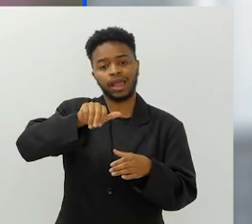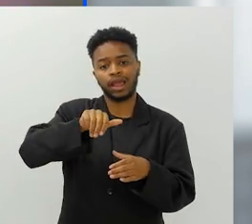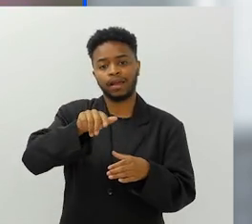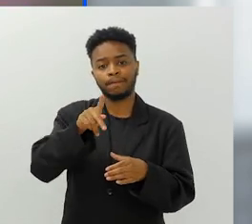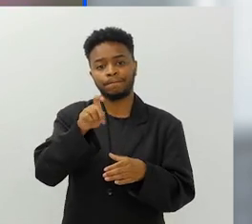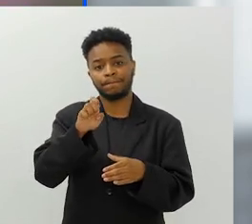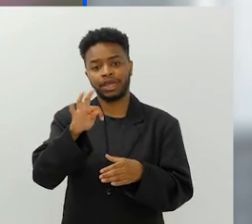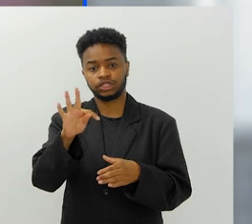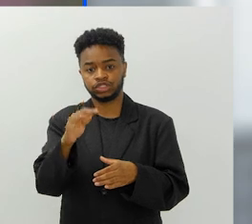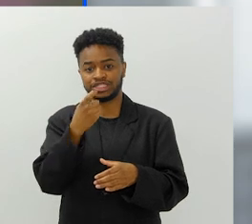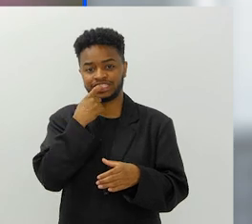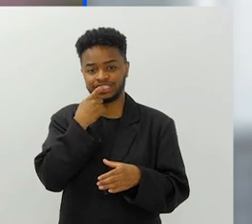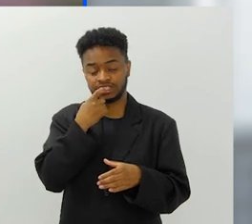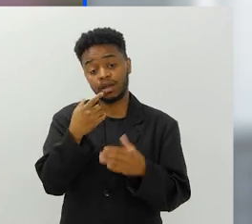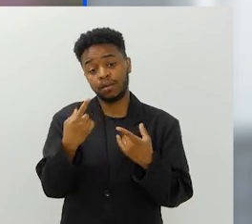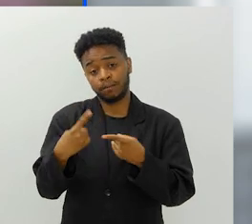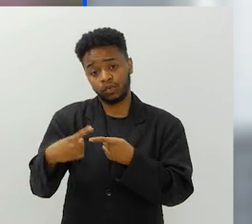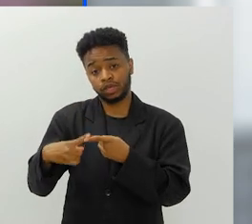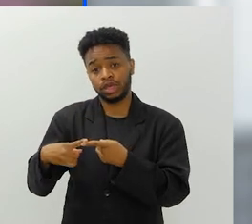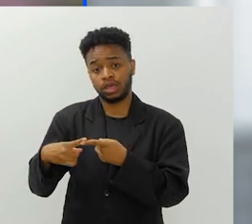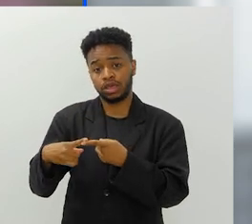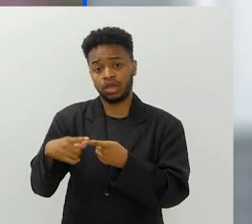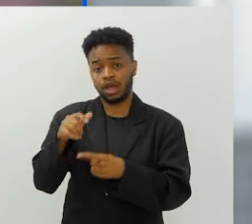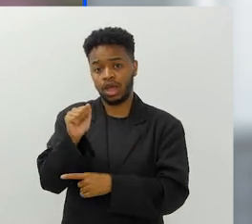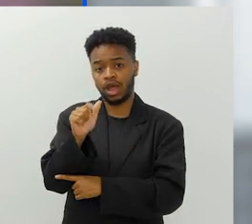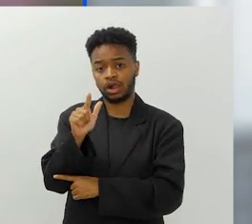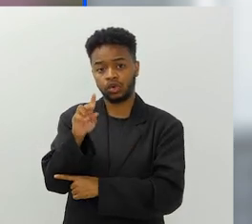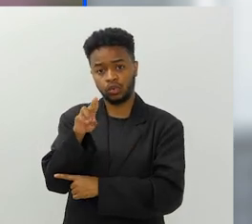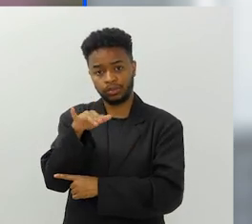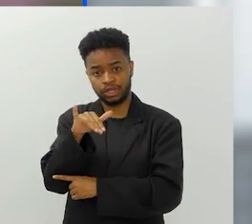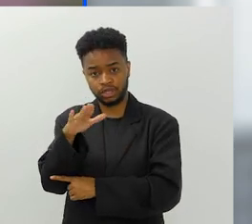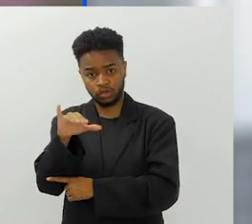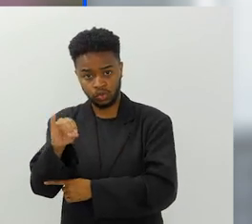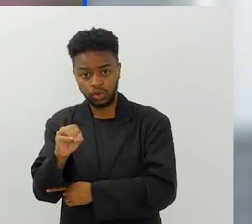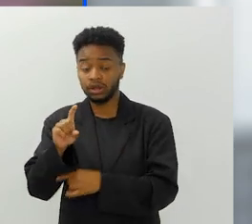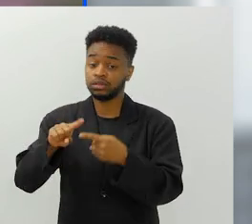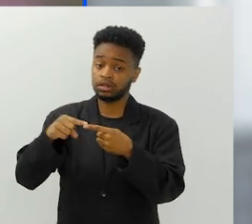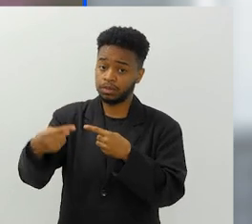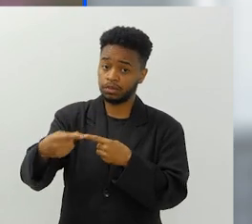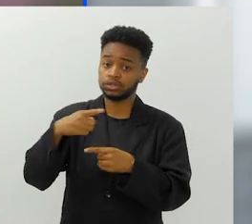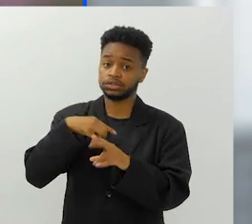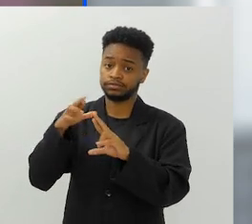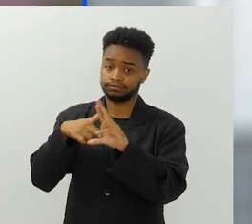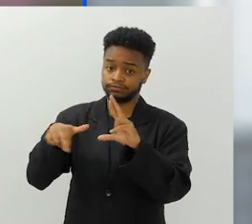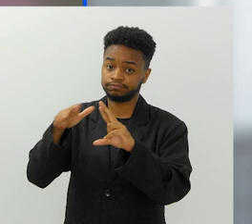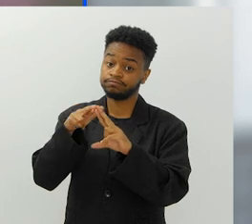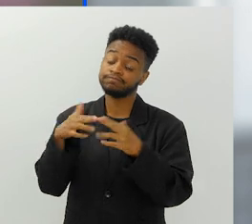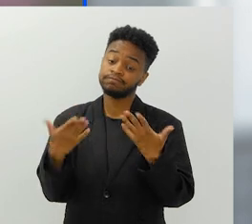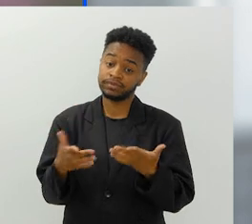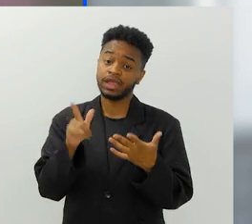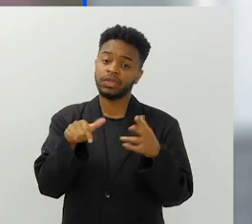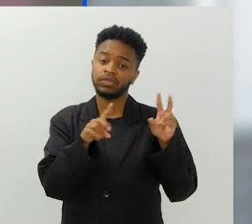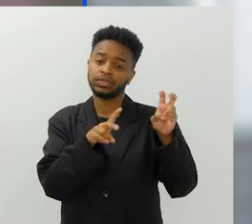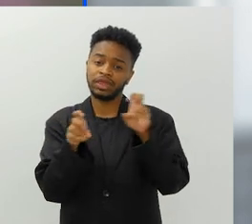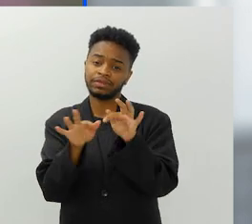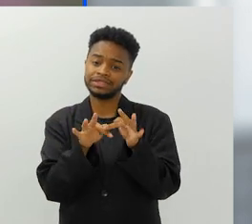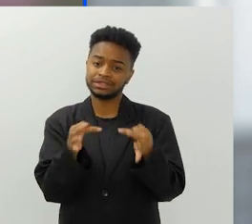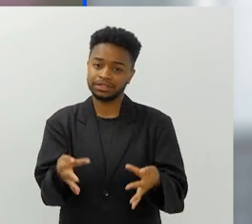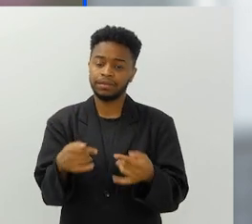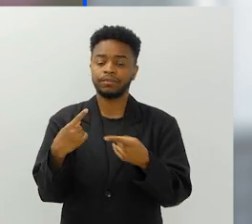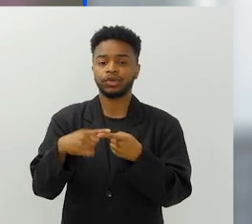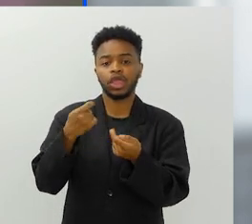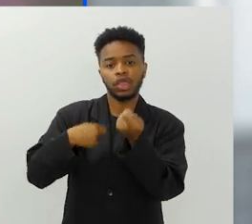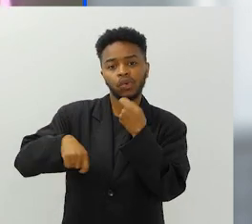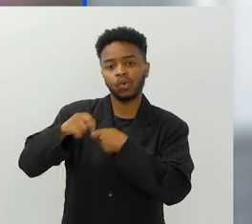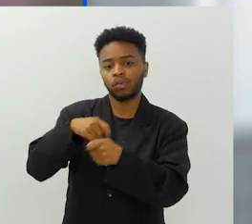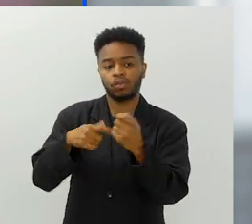pet, porque, pelo menos, aquele alumínio vai ser reciclado, né? Então, é uma questão muito simples, né?